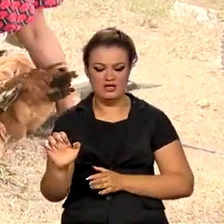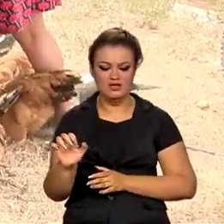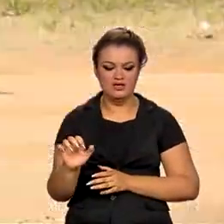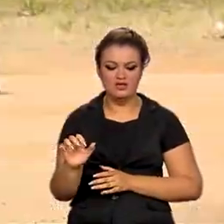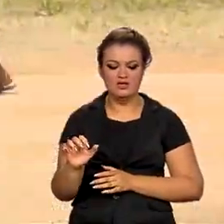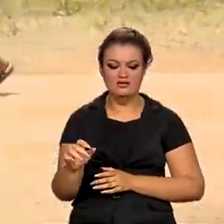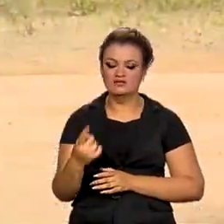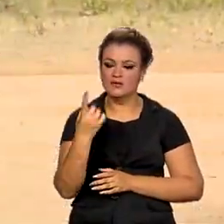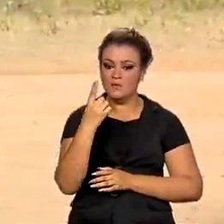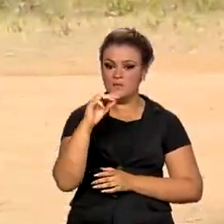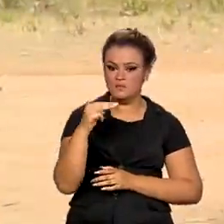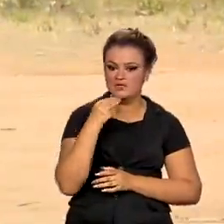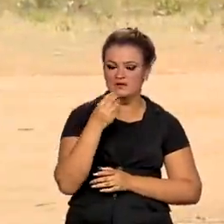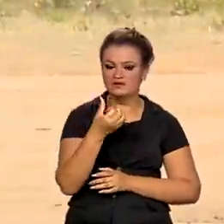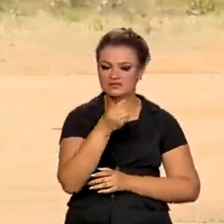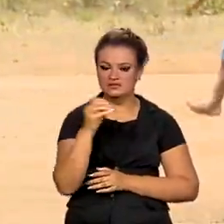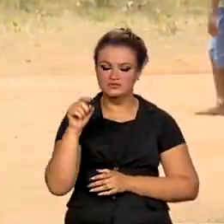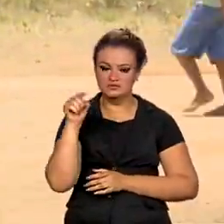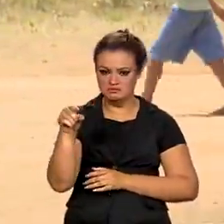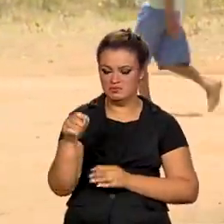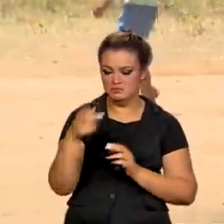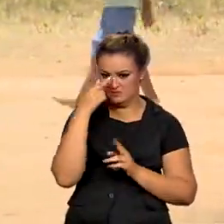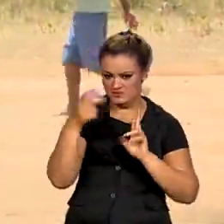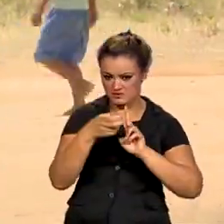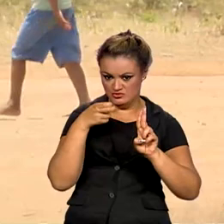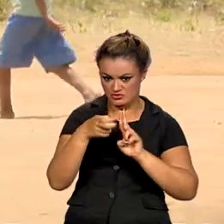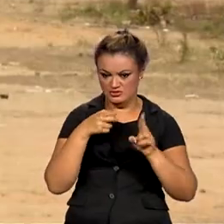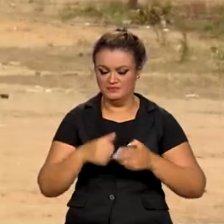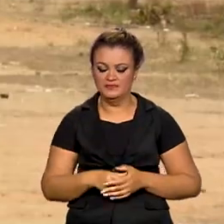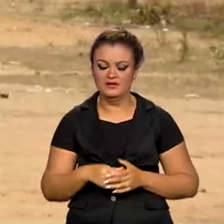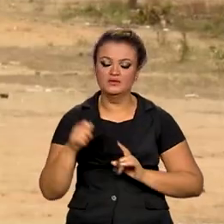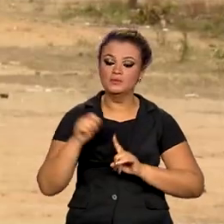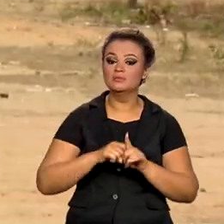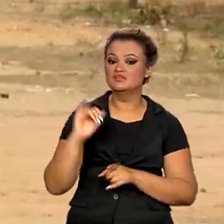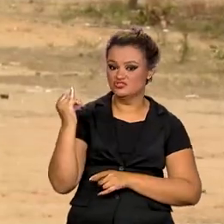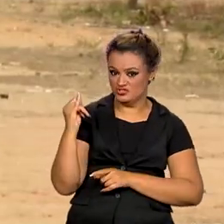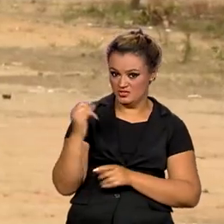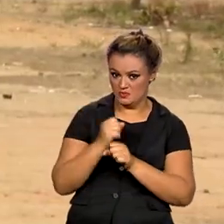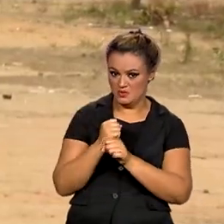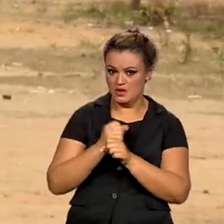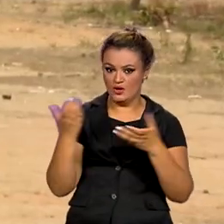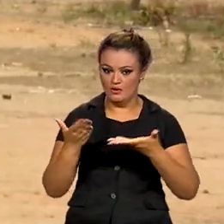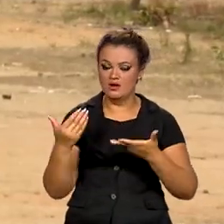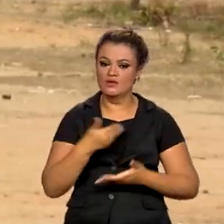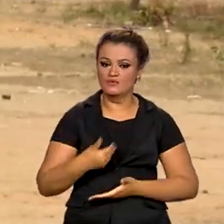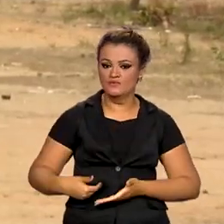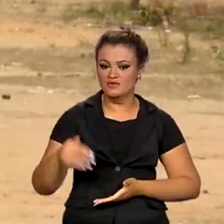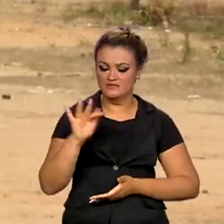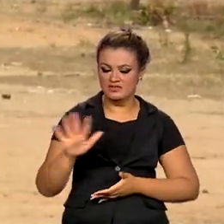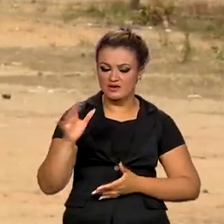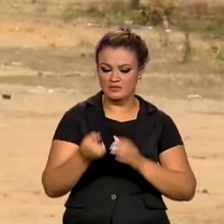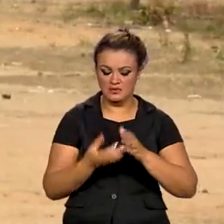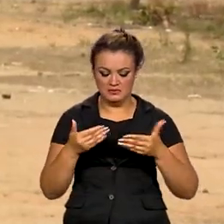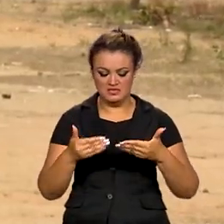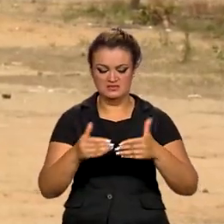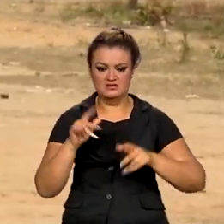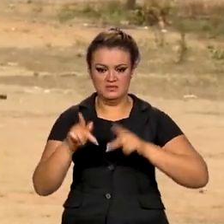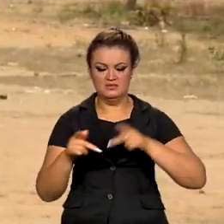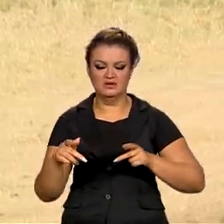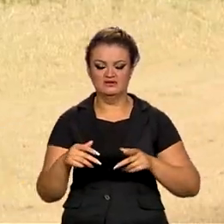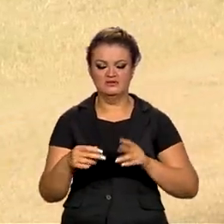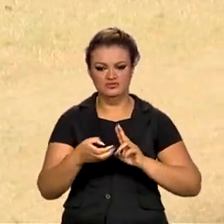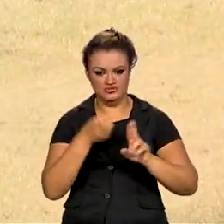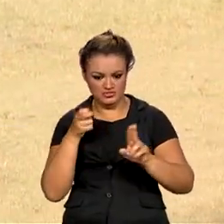já são mais de 1 milhão e 600 mil indígenas. Em janeiro deste ano, o governo federal criou o Ministério dos Povos